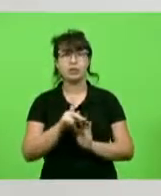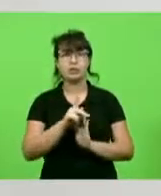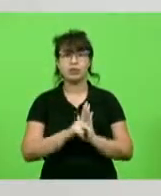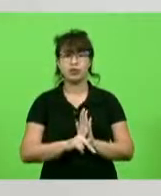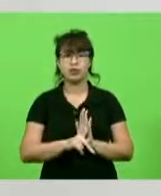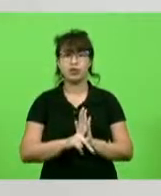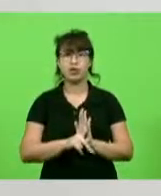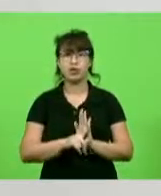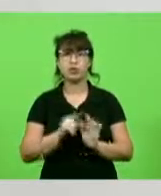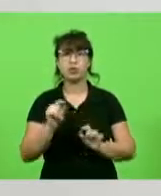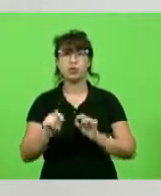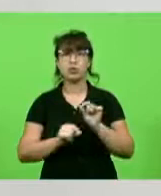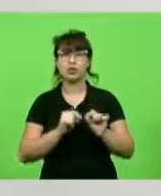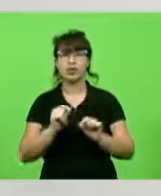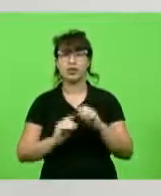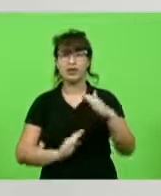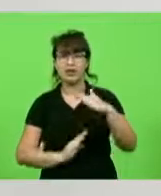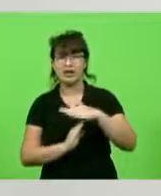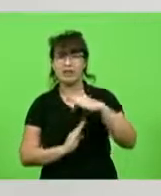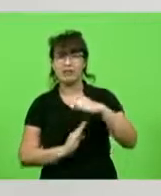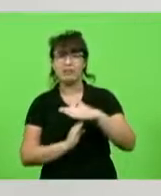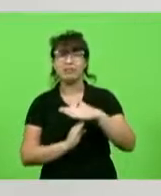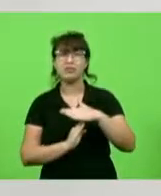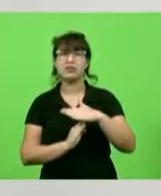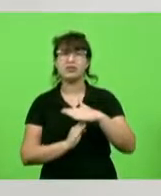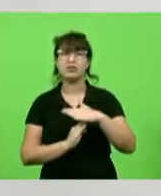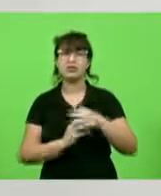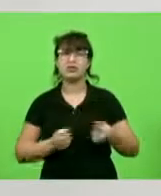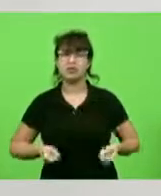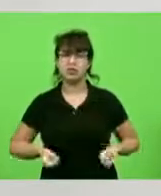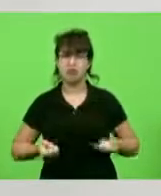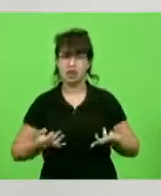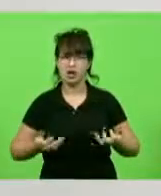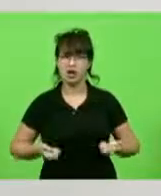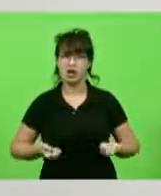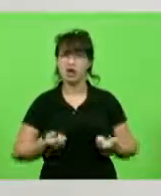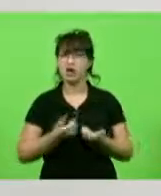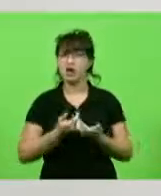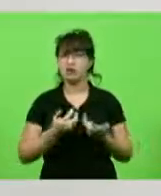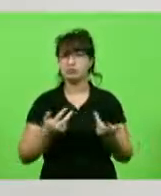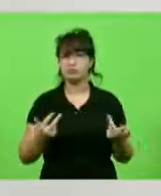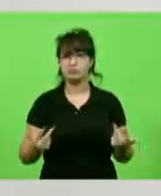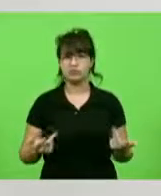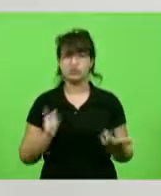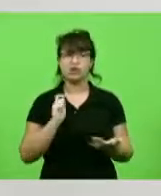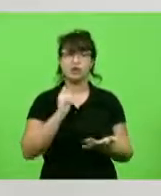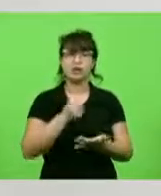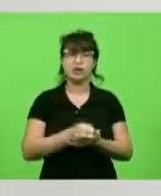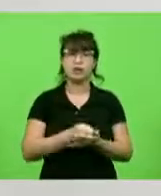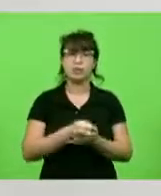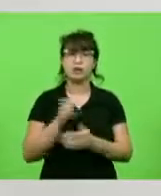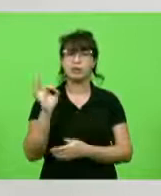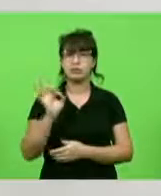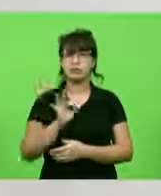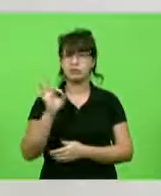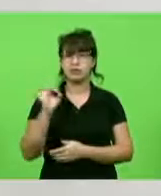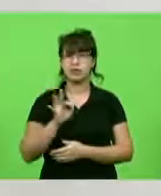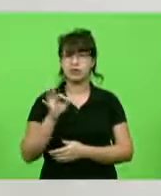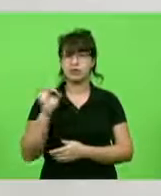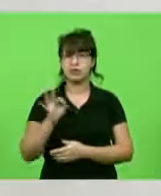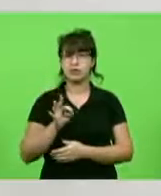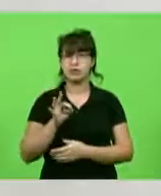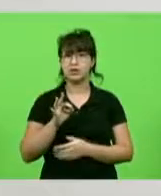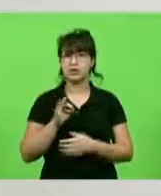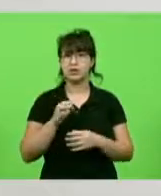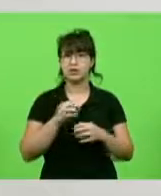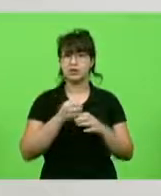limitação do teto de 70% aos gastos com o pagamento da taxa de esgoto. Temos algumas